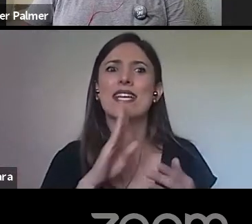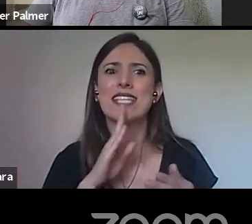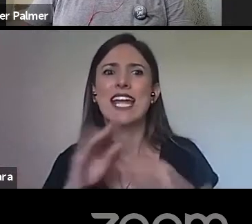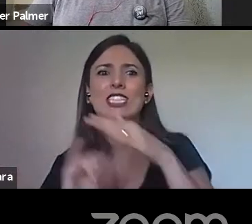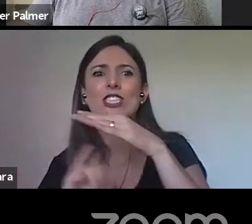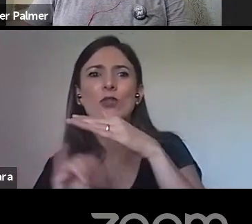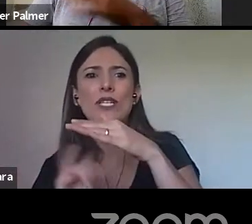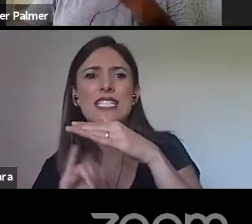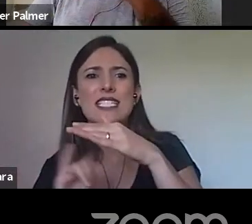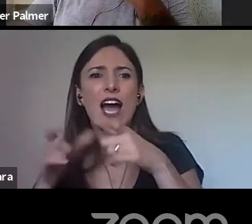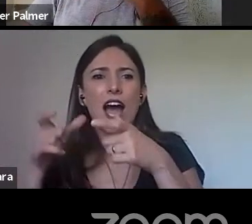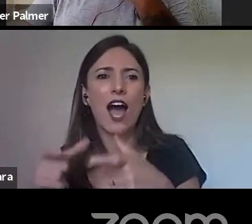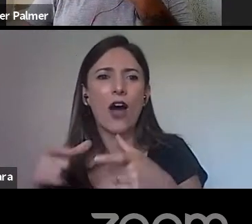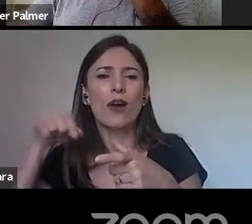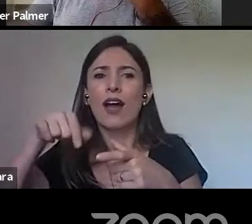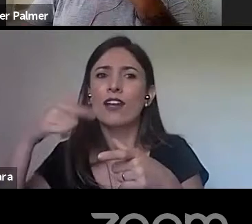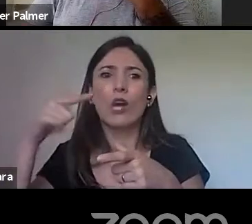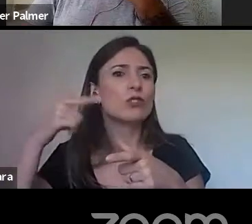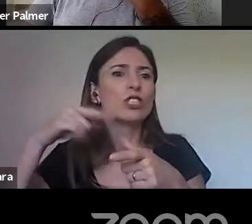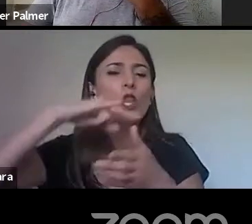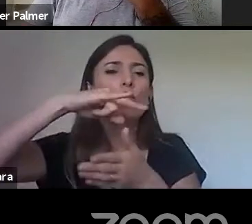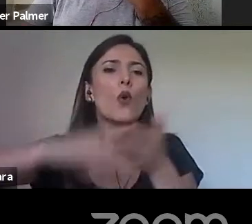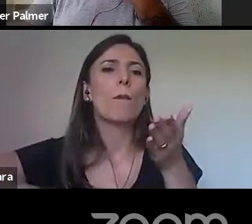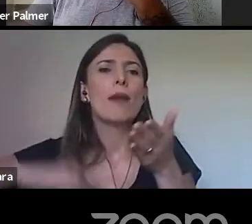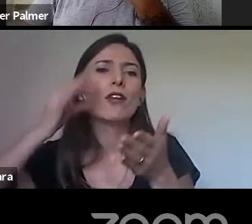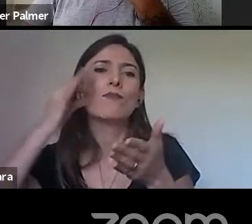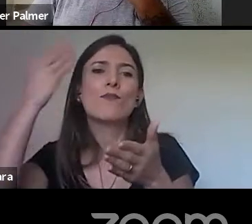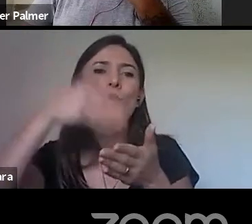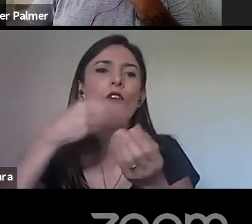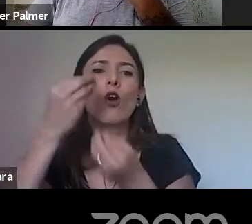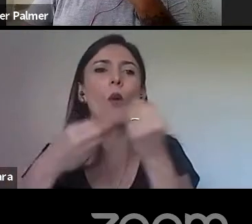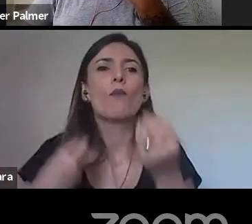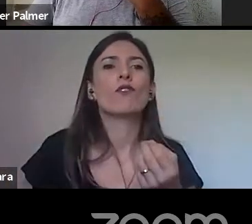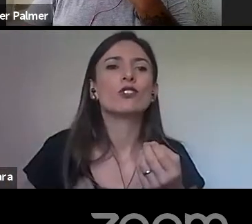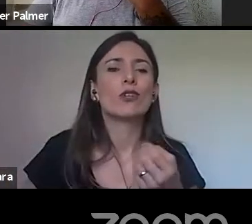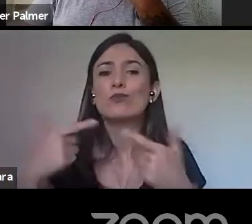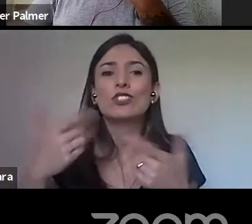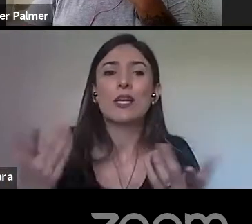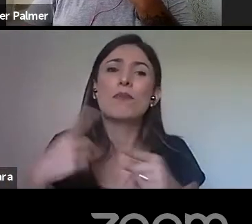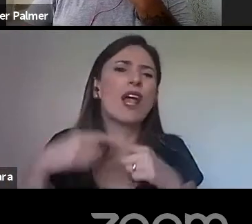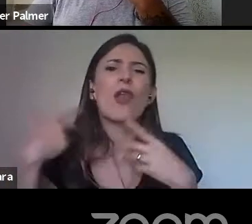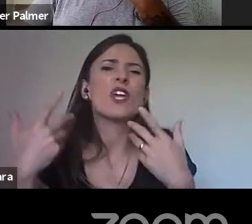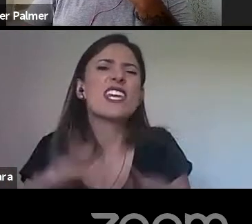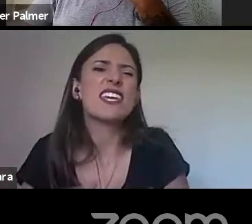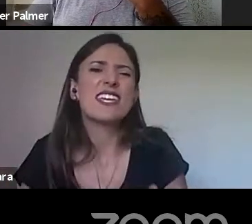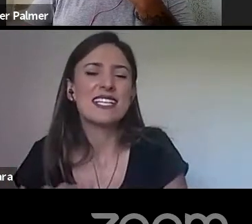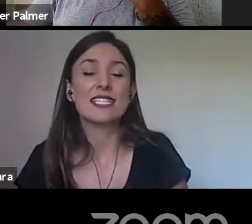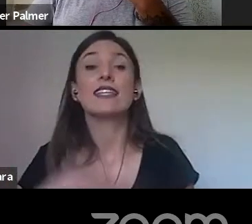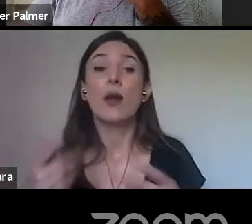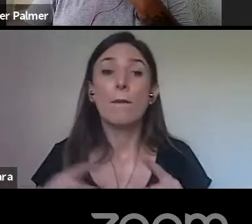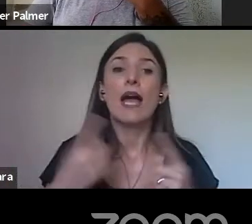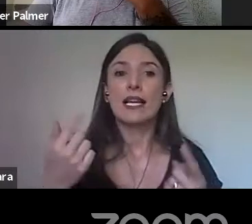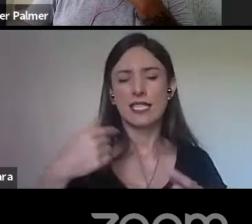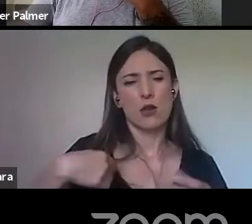não queria essa regularidade, mas o levantamento que eu fiz, a gente teve aqui no período colonial